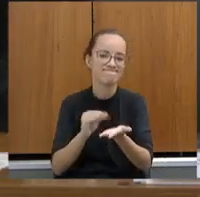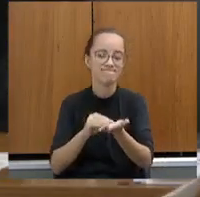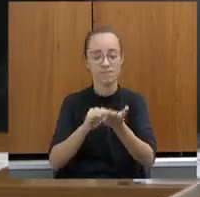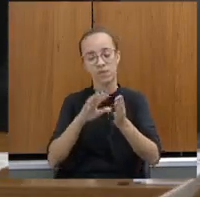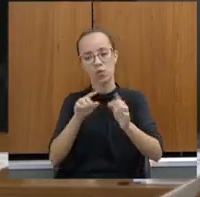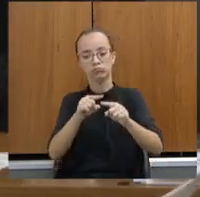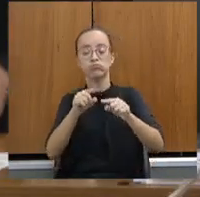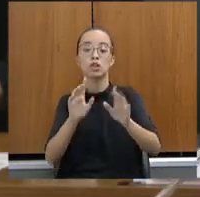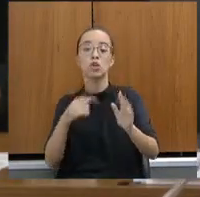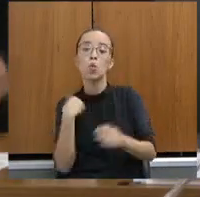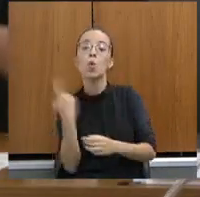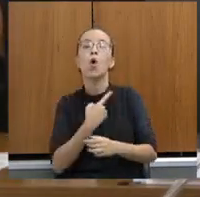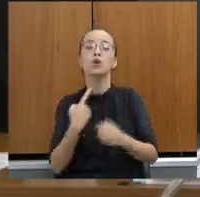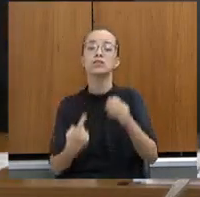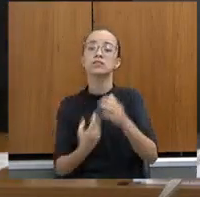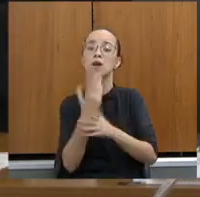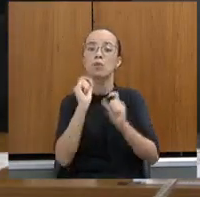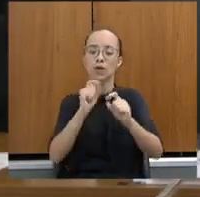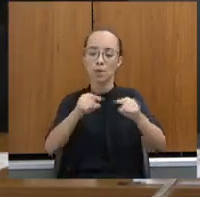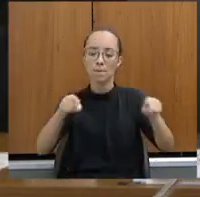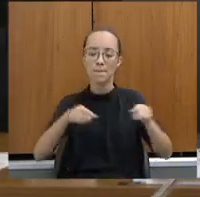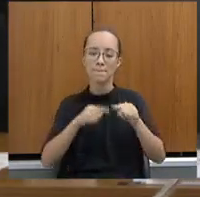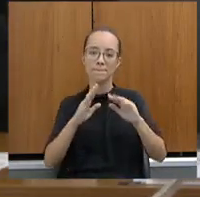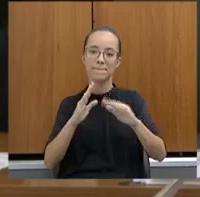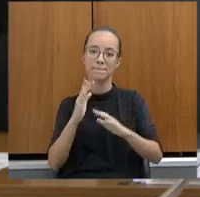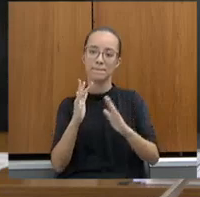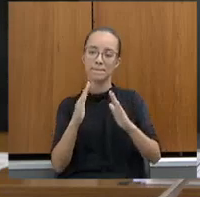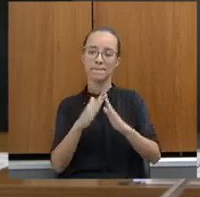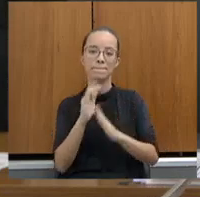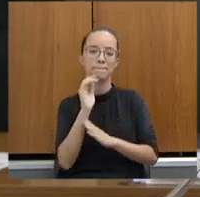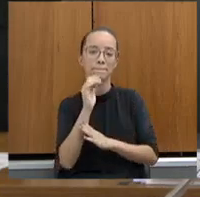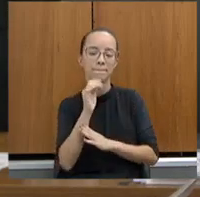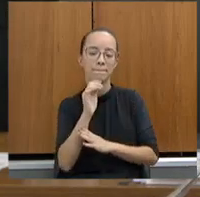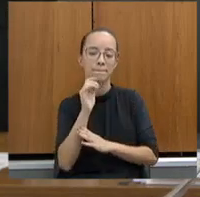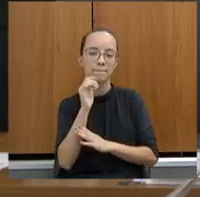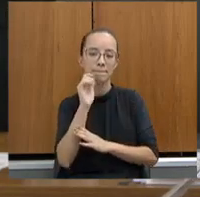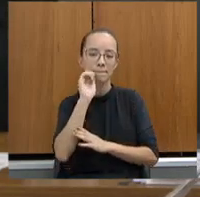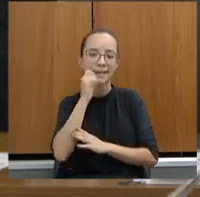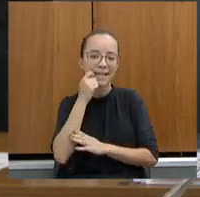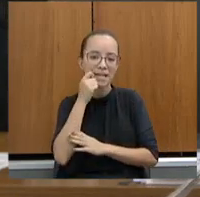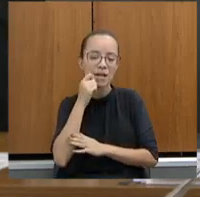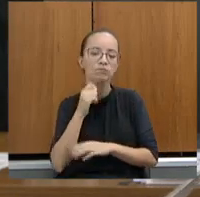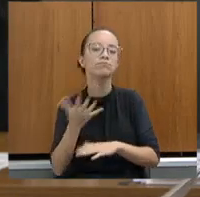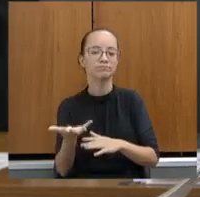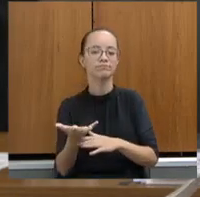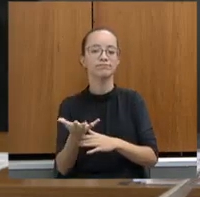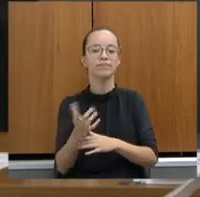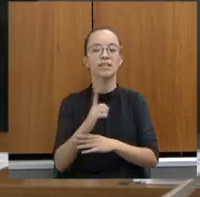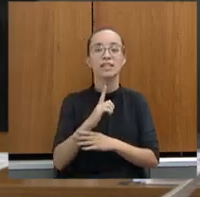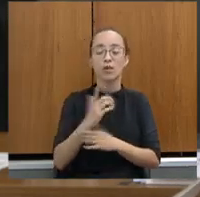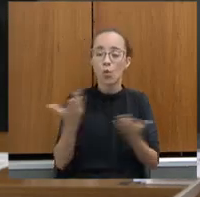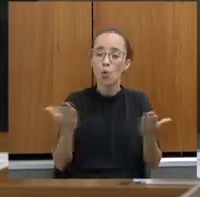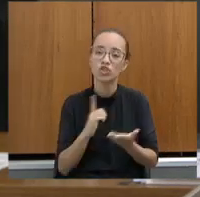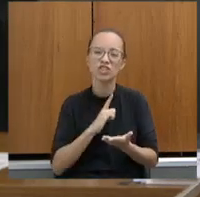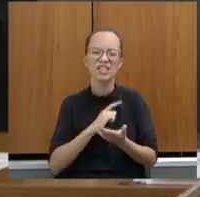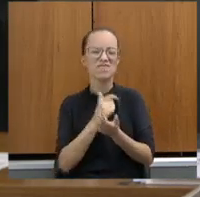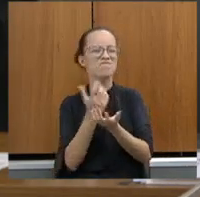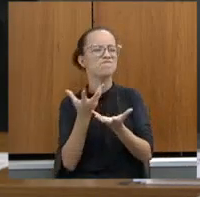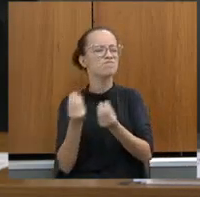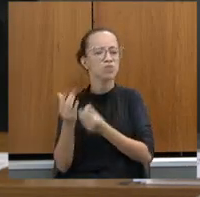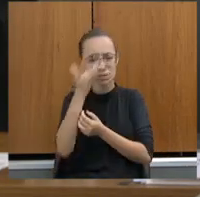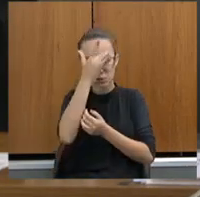fizemos uma padaria industrial. E hoje nós temos 45 presas habilitadas que são realmente padeiras formadas pelo SENAC. Então,